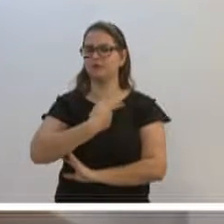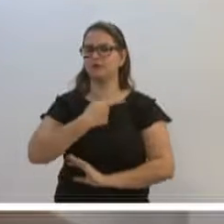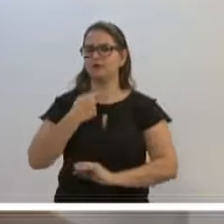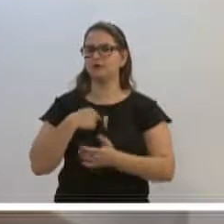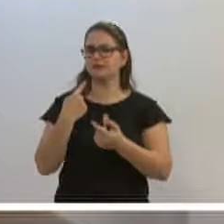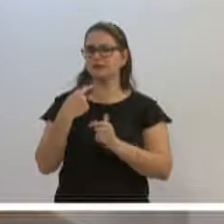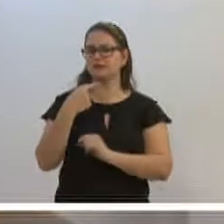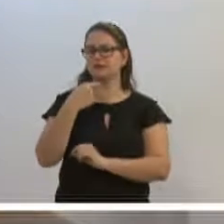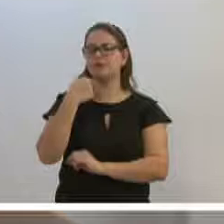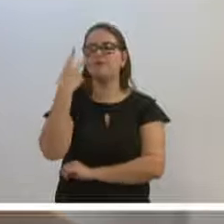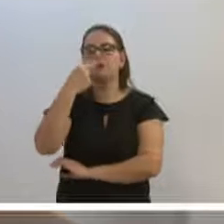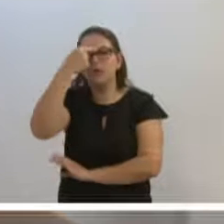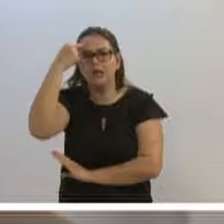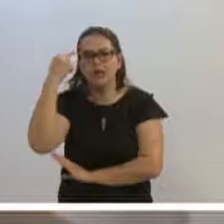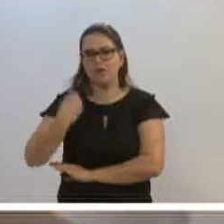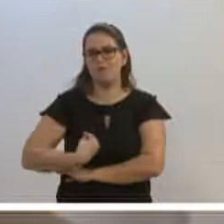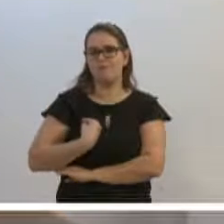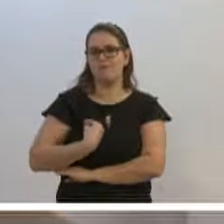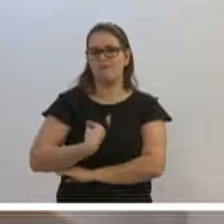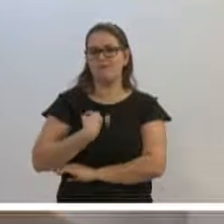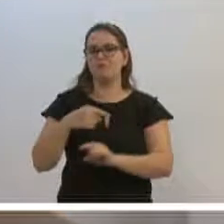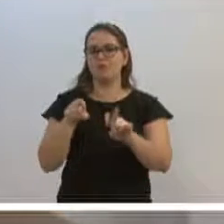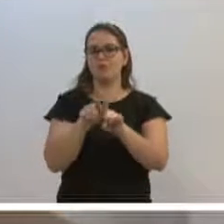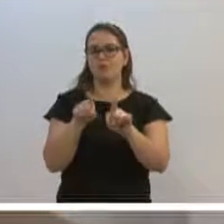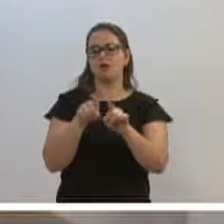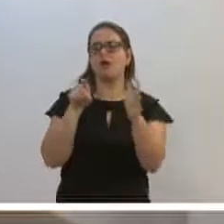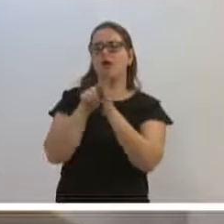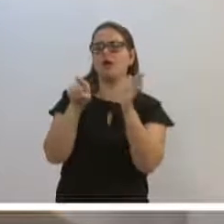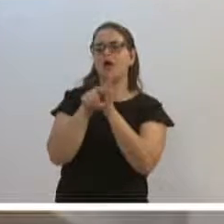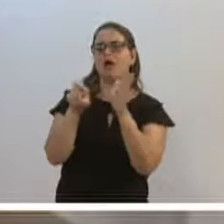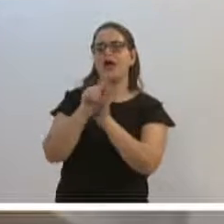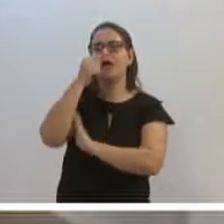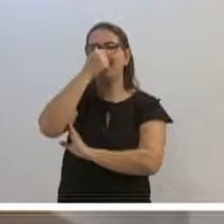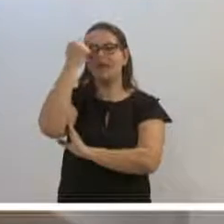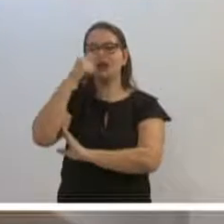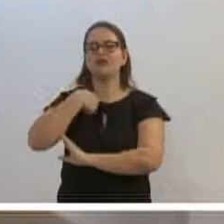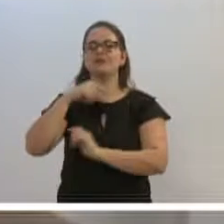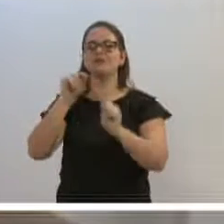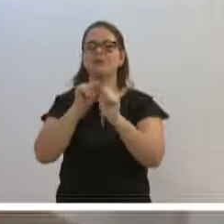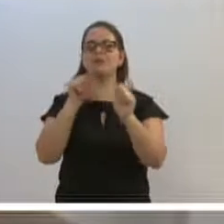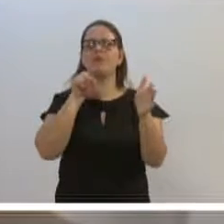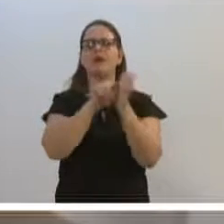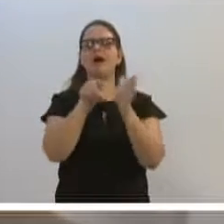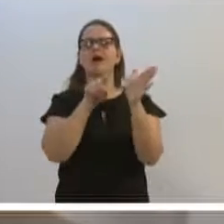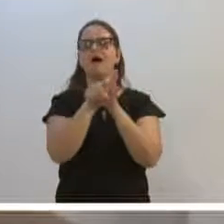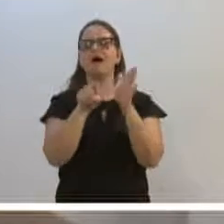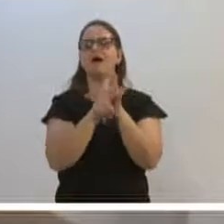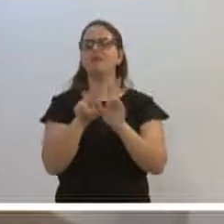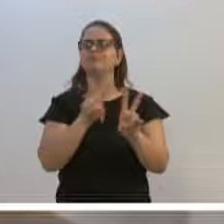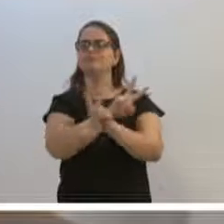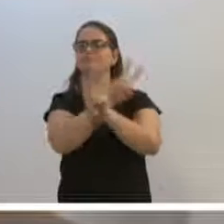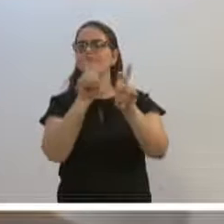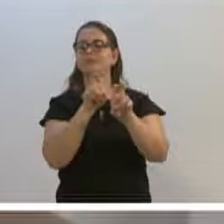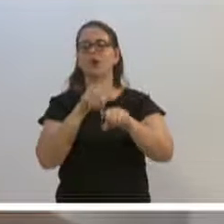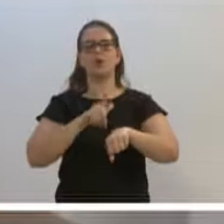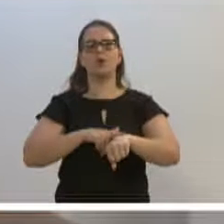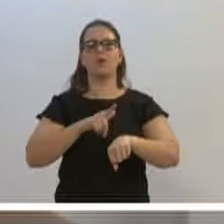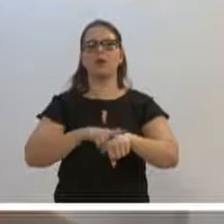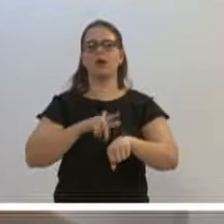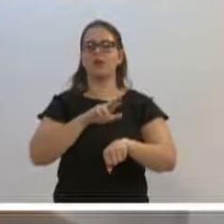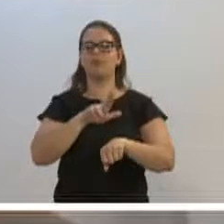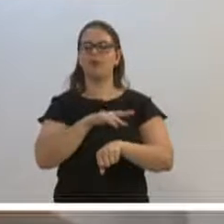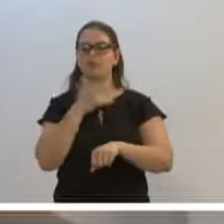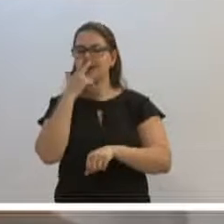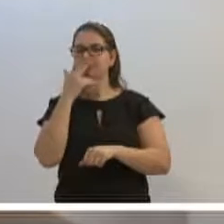o vereador Ito estava lá conosco, e eu sei que até questionamos, o vereador Ito questionou e nós fizemos essa questão, que foi justamente o horário, não foi